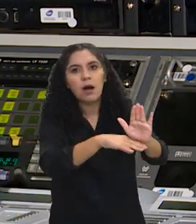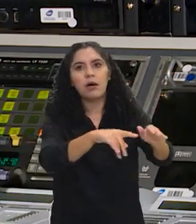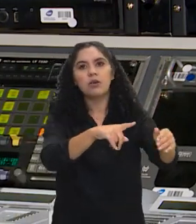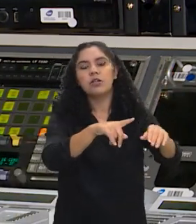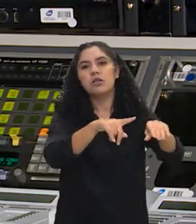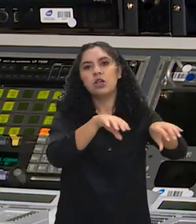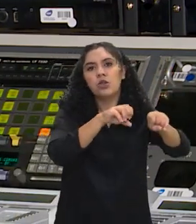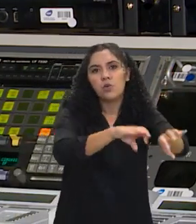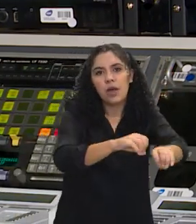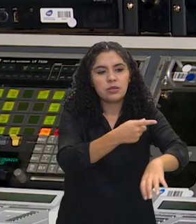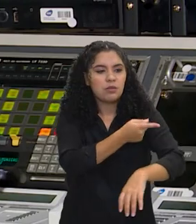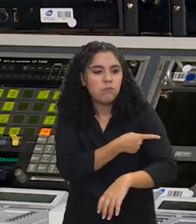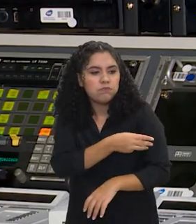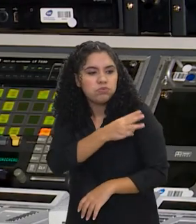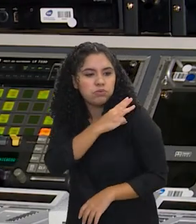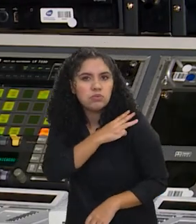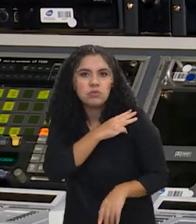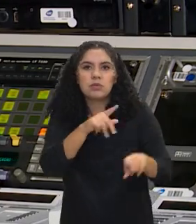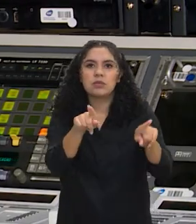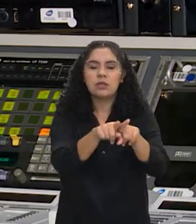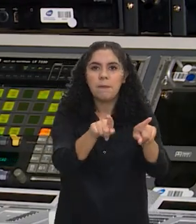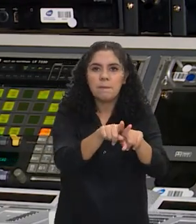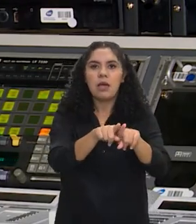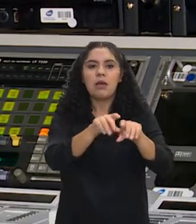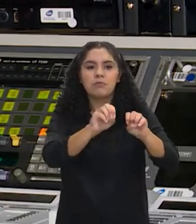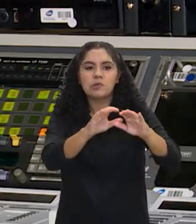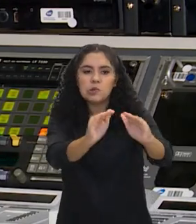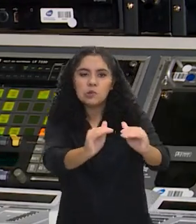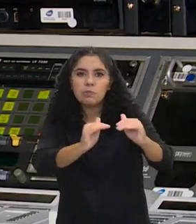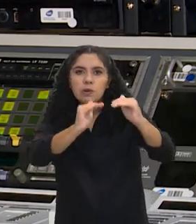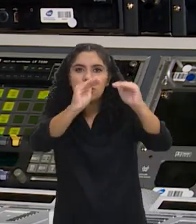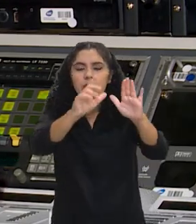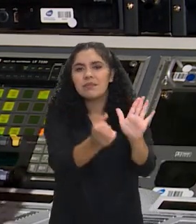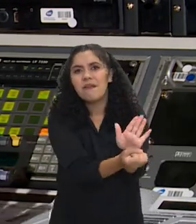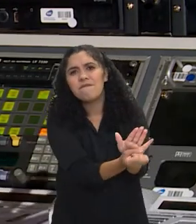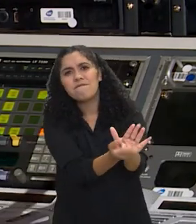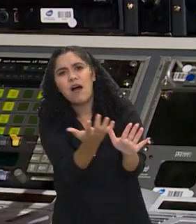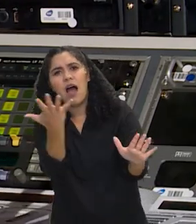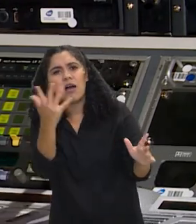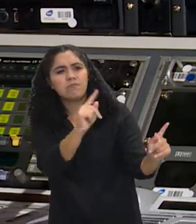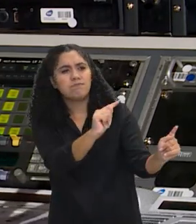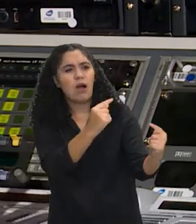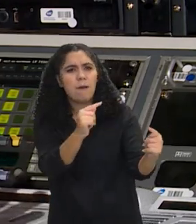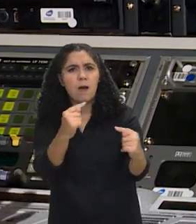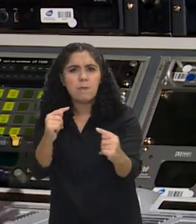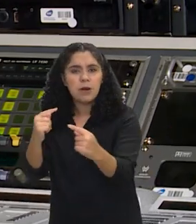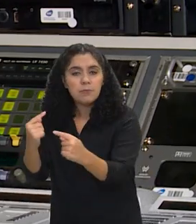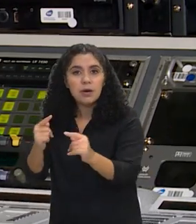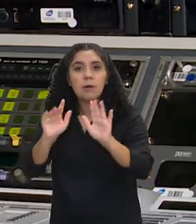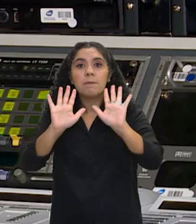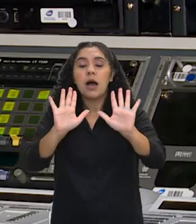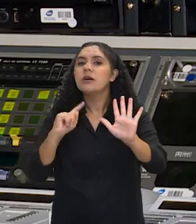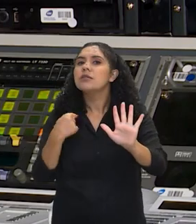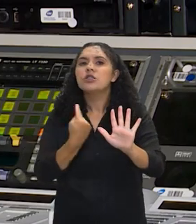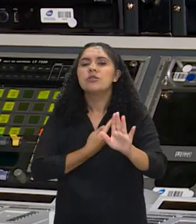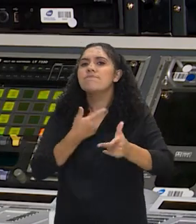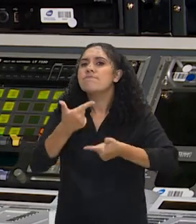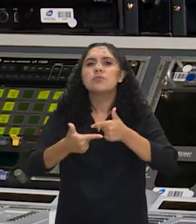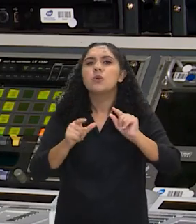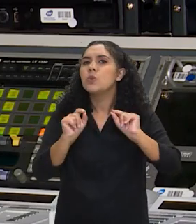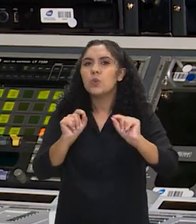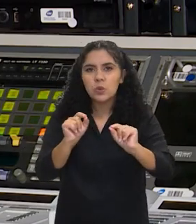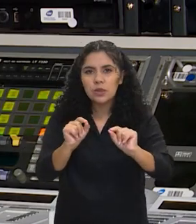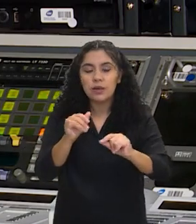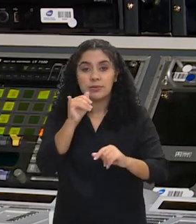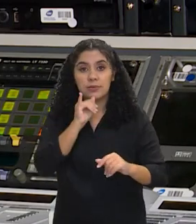básica, de educação superior, tem série de desafios. Então, o que a gente está trabalhando?